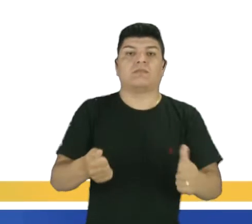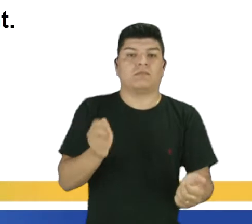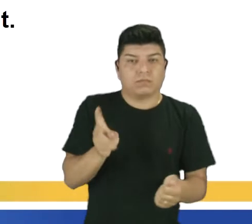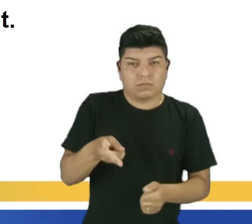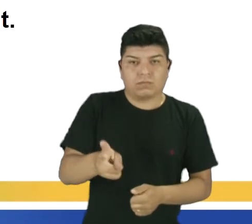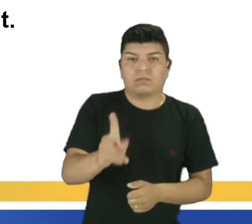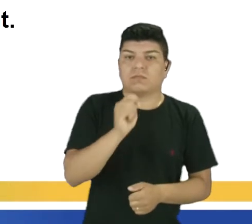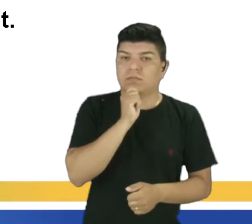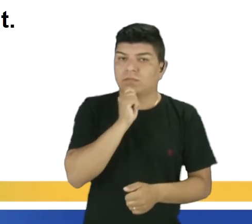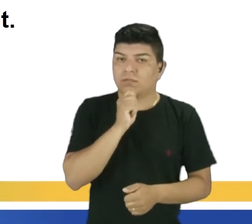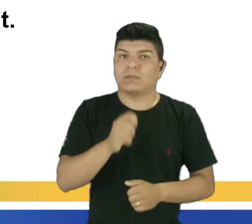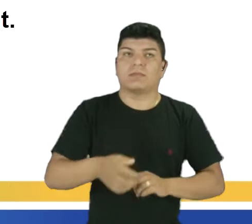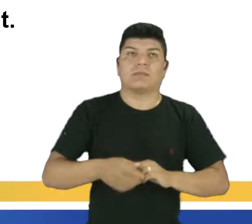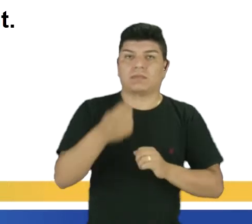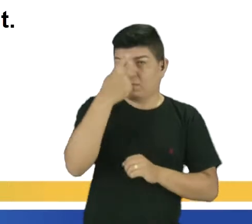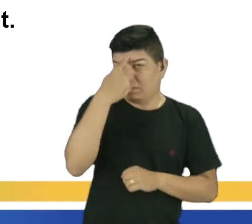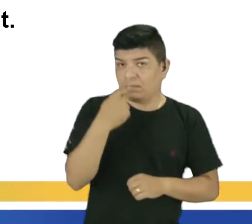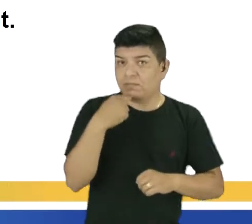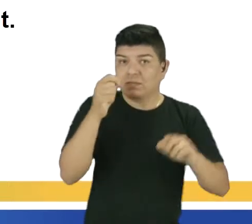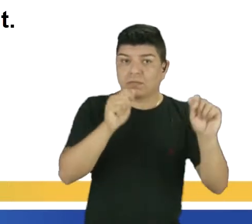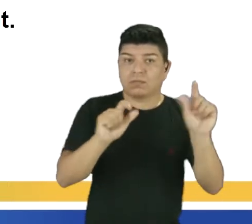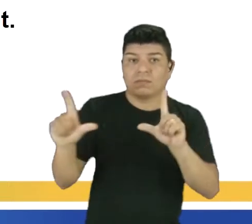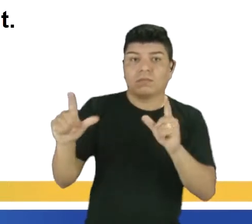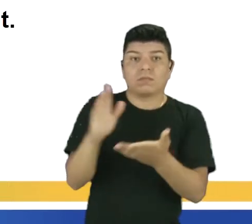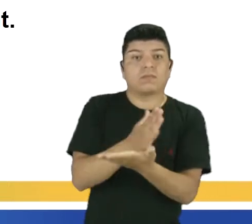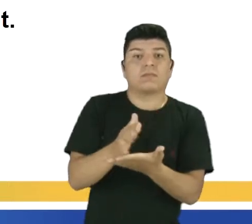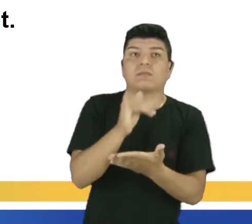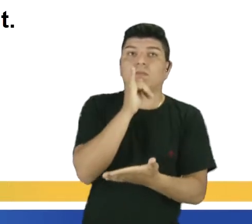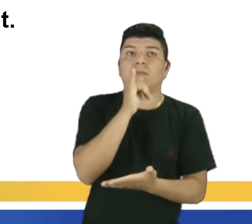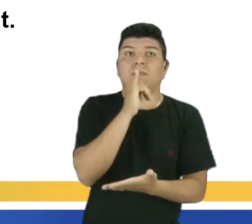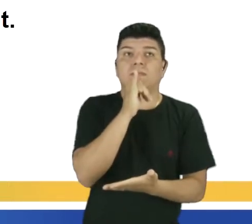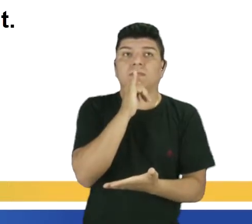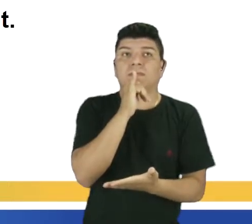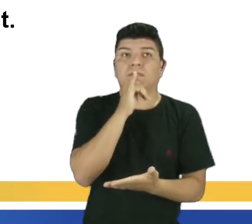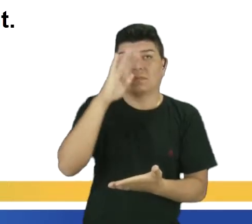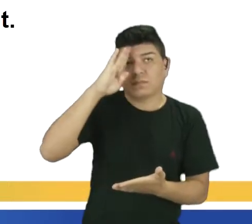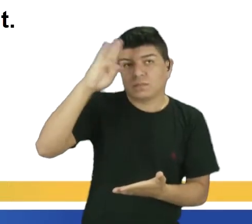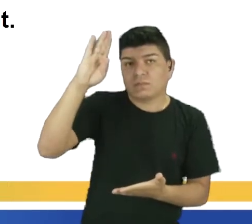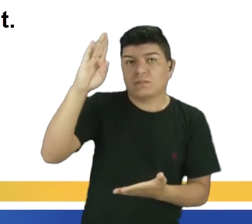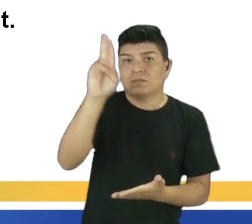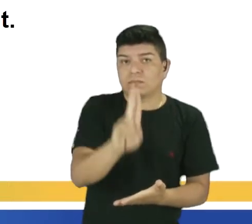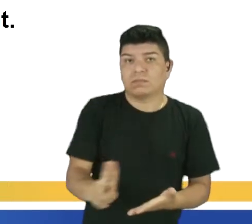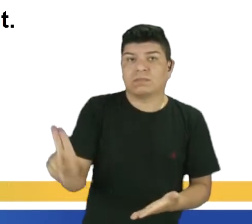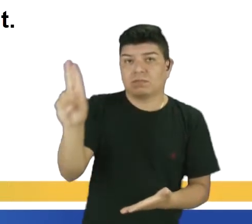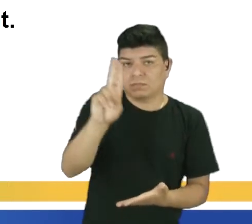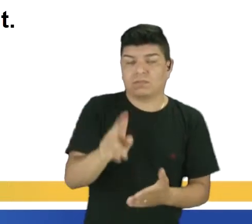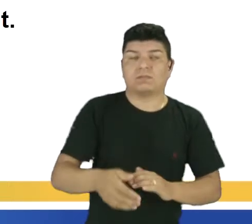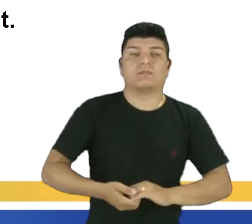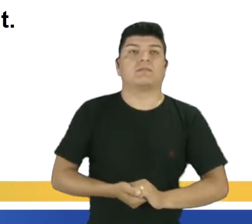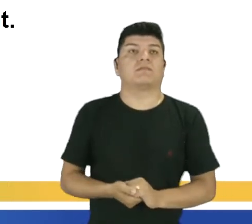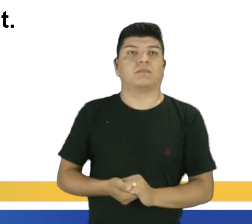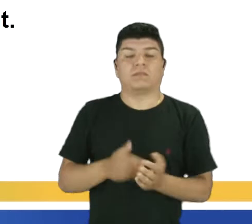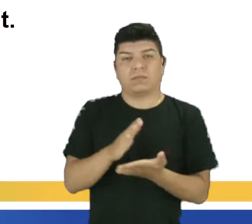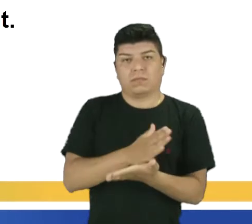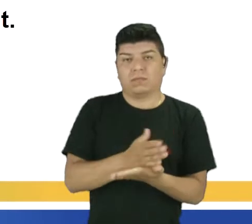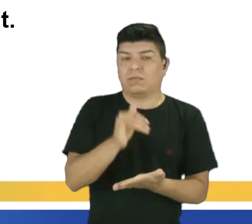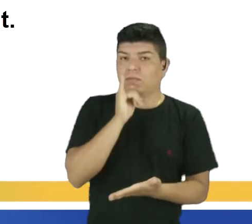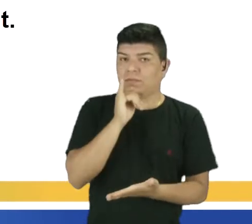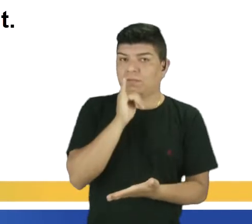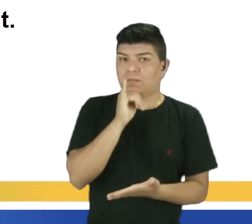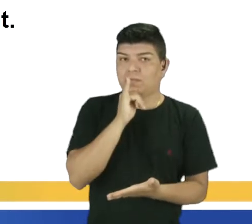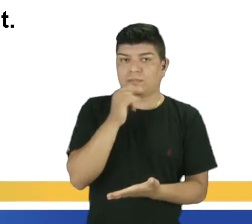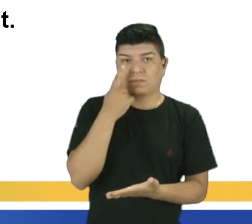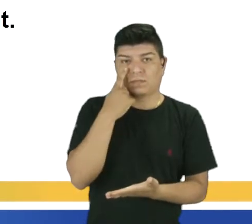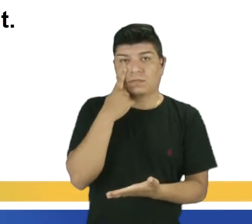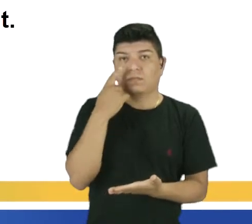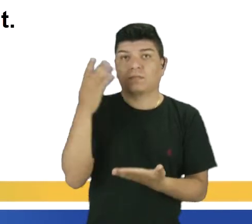continuar, então, na nossa tela. Eu tenho alguns exemplos. Antes de a gente ver os principais tipos de conjunções, nós temos alguns exemplos aí, que você